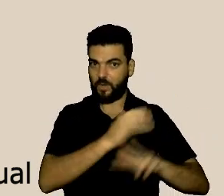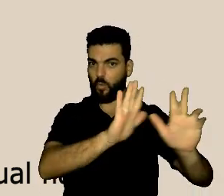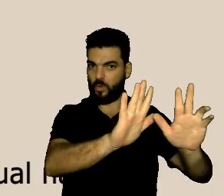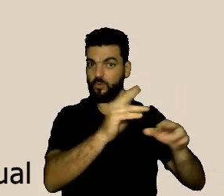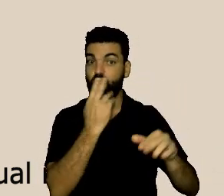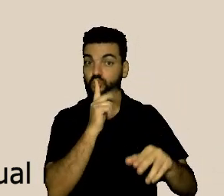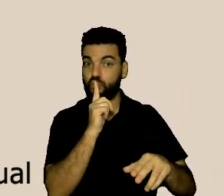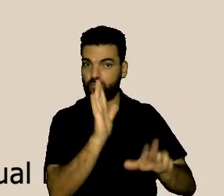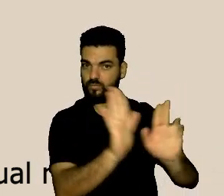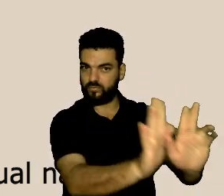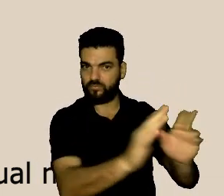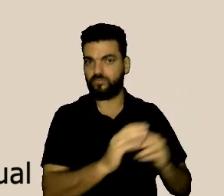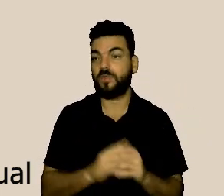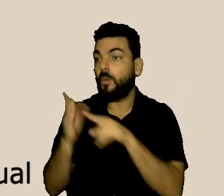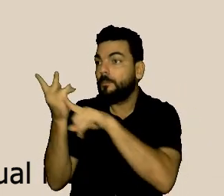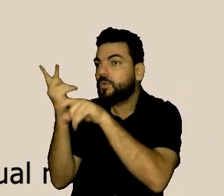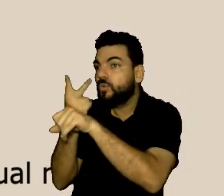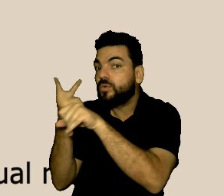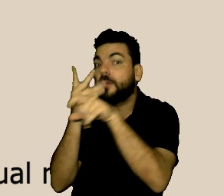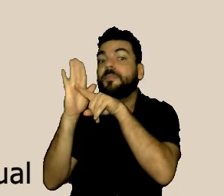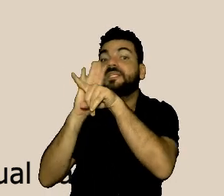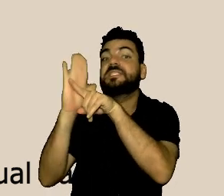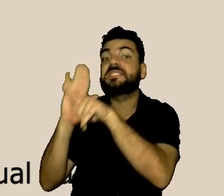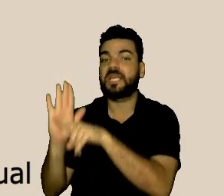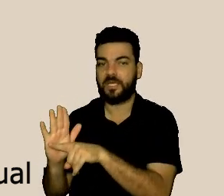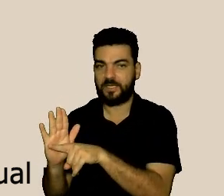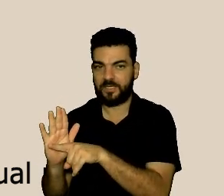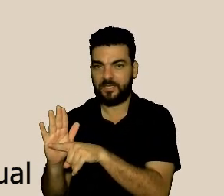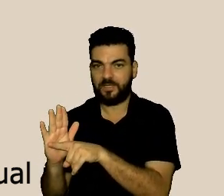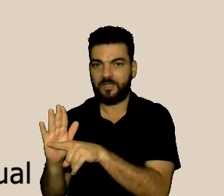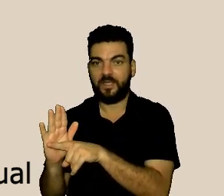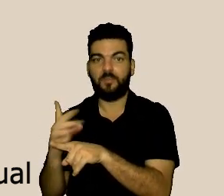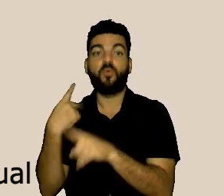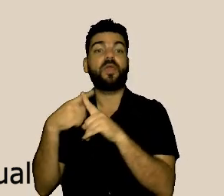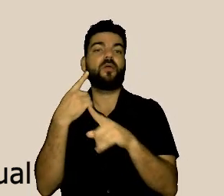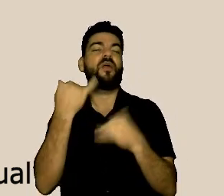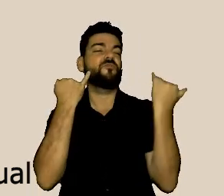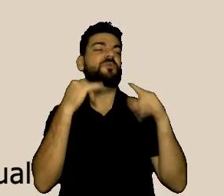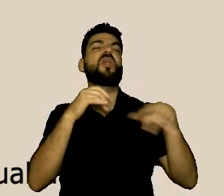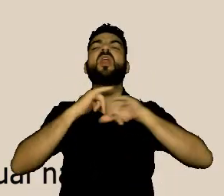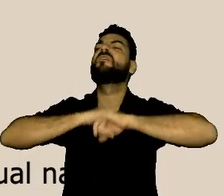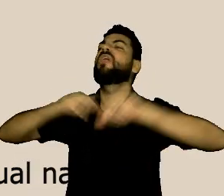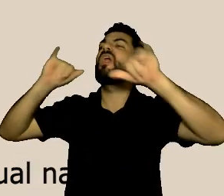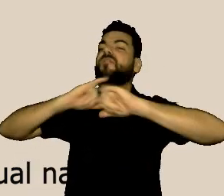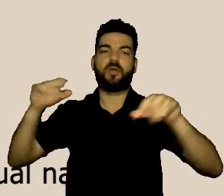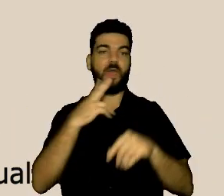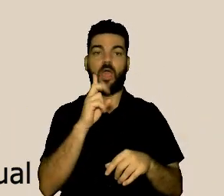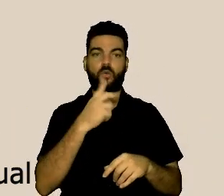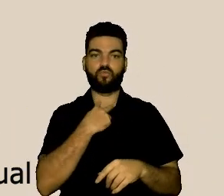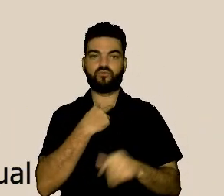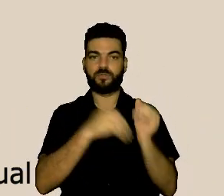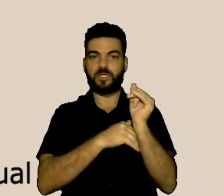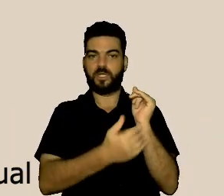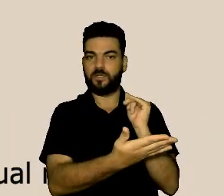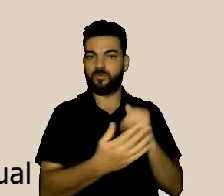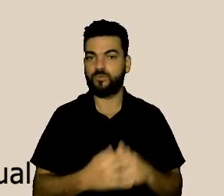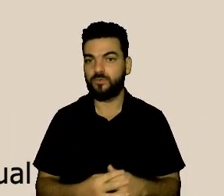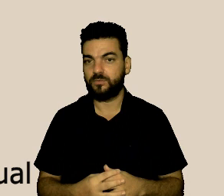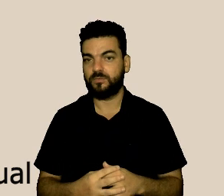denunciantes. E aí a pseudodonimização rapidamente seria uma forma de dar uma